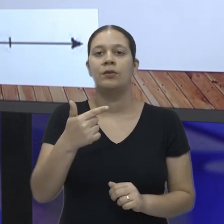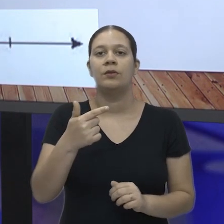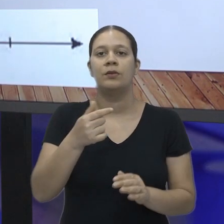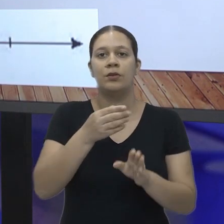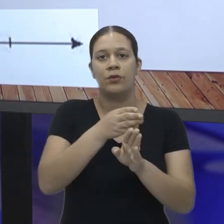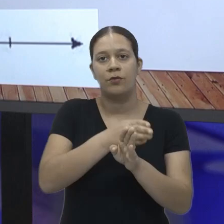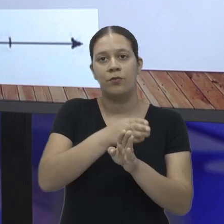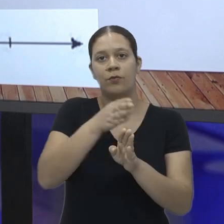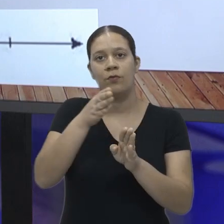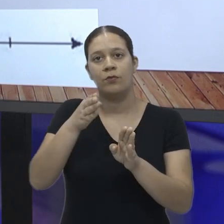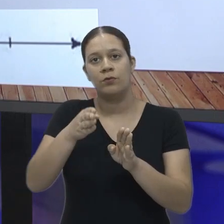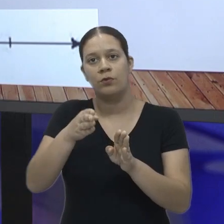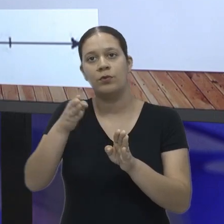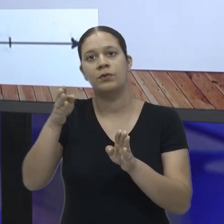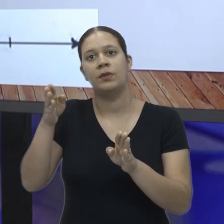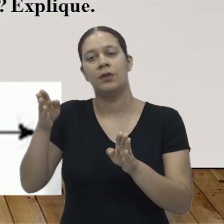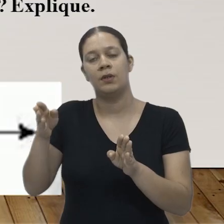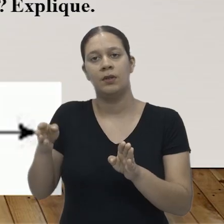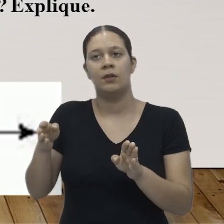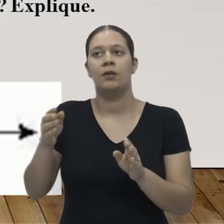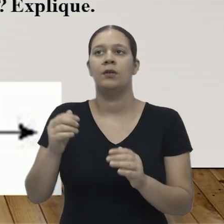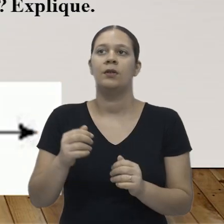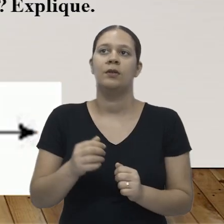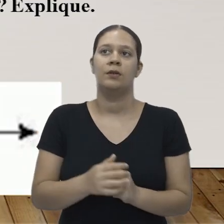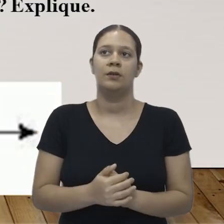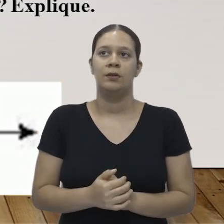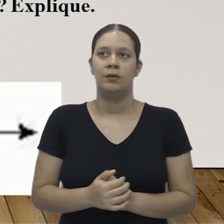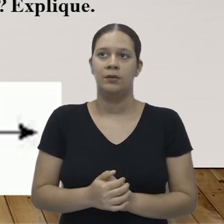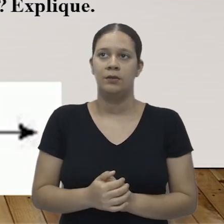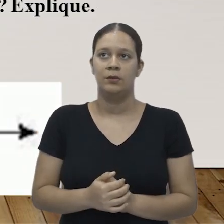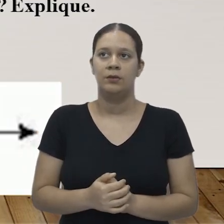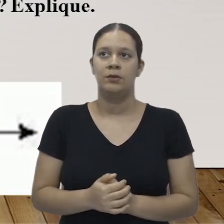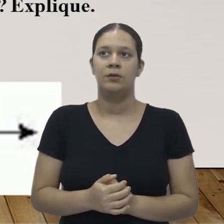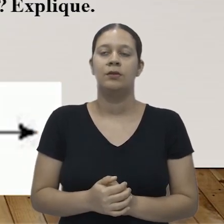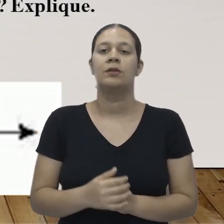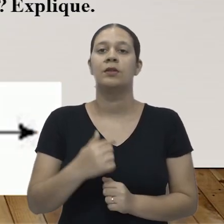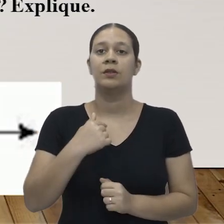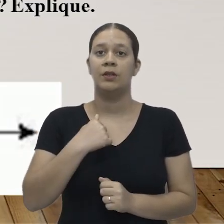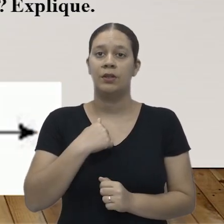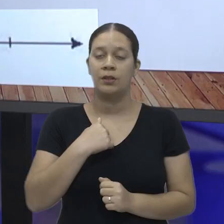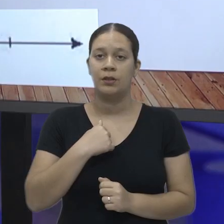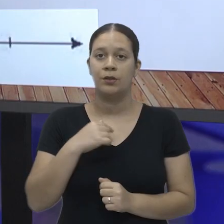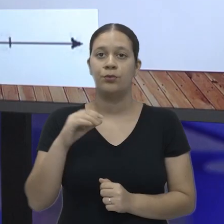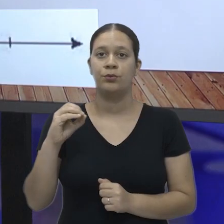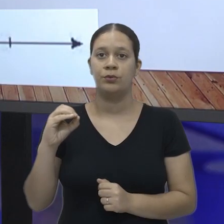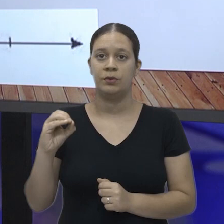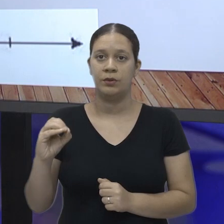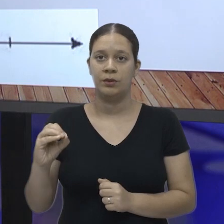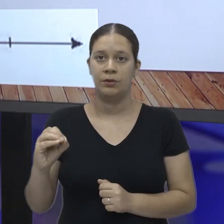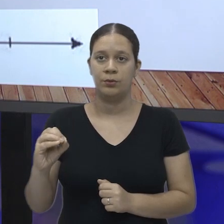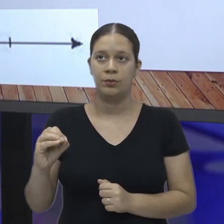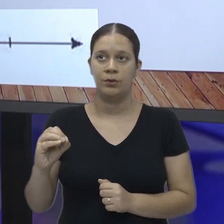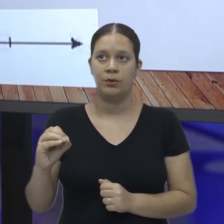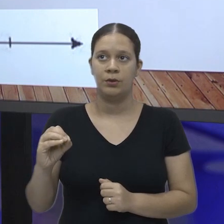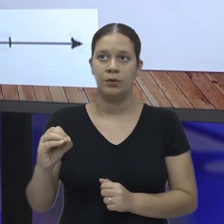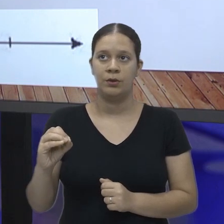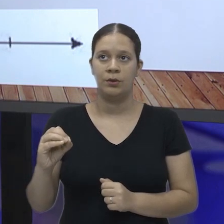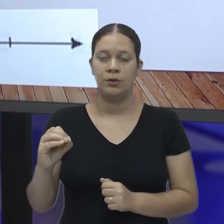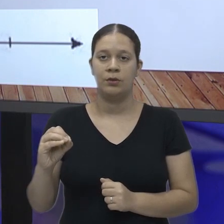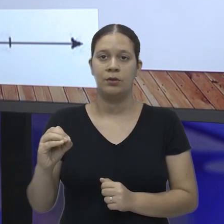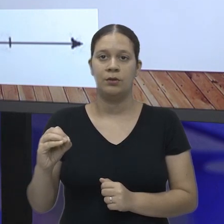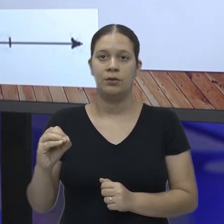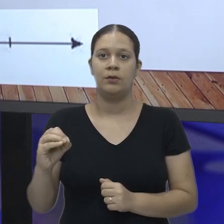voltar 4 casas, eu vou parar no 6 negativo. Se eu estava no 0